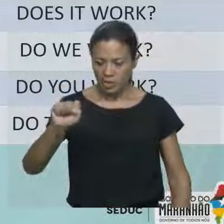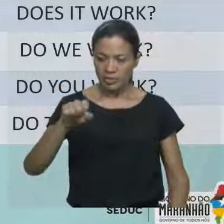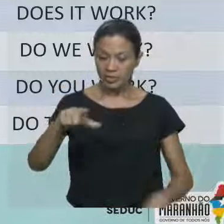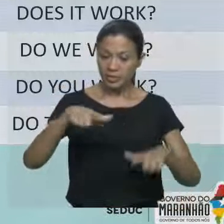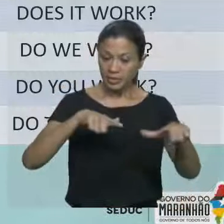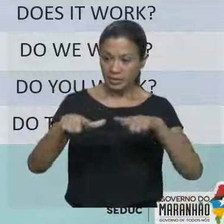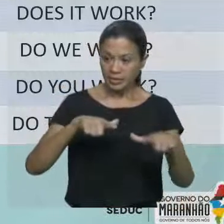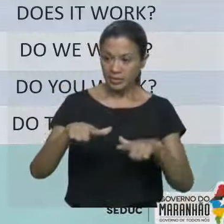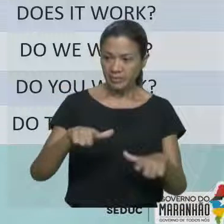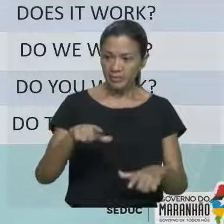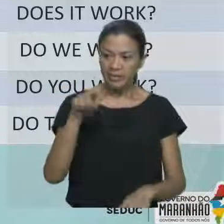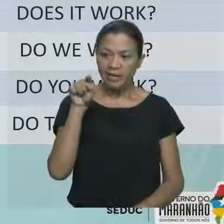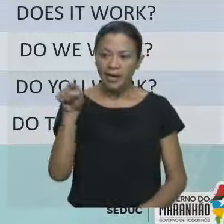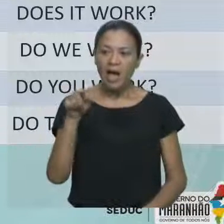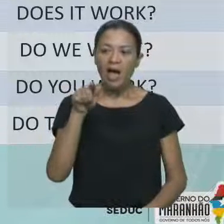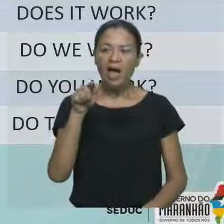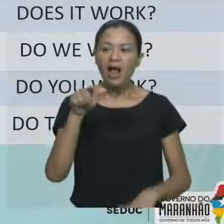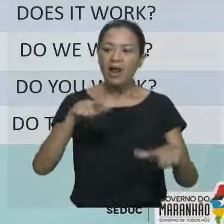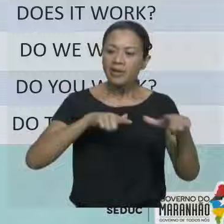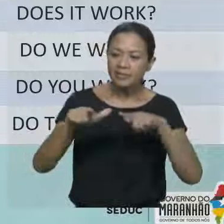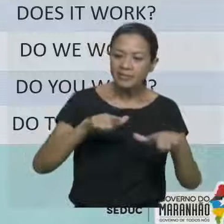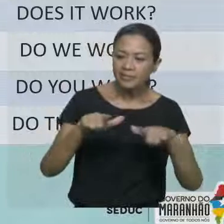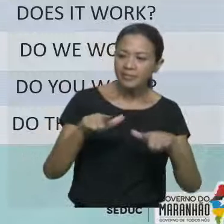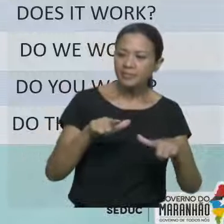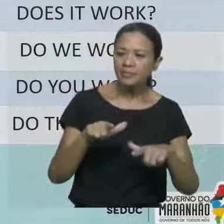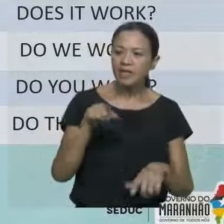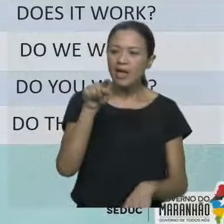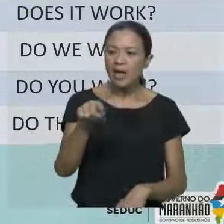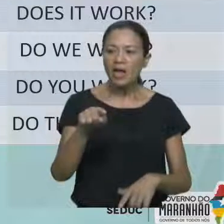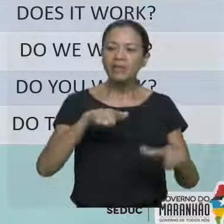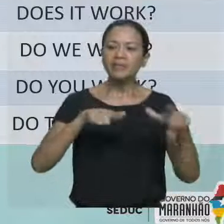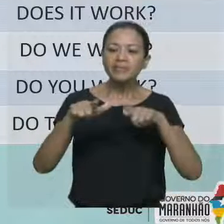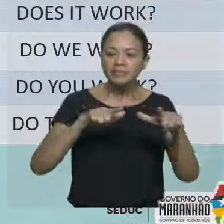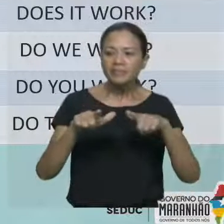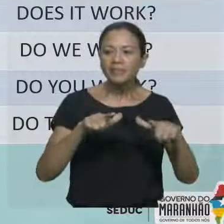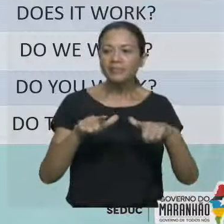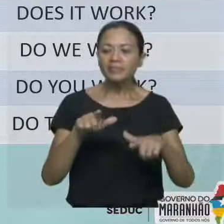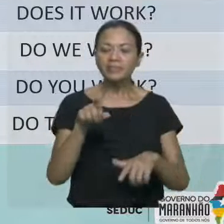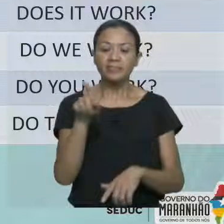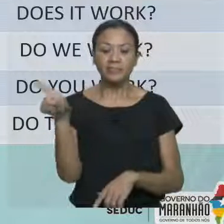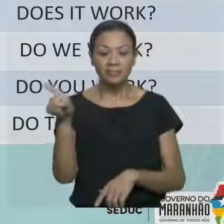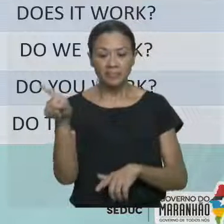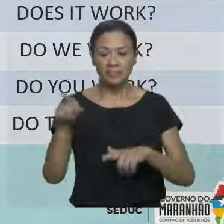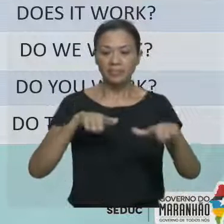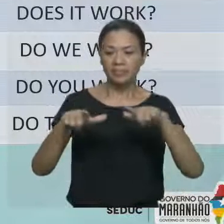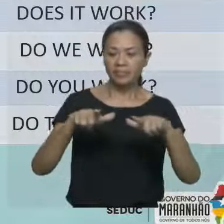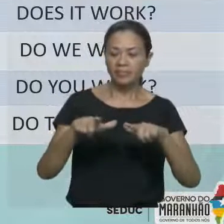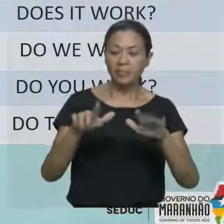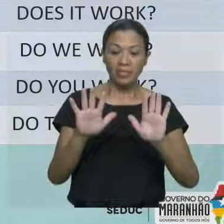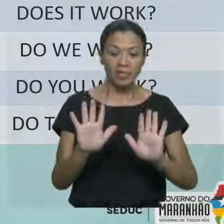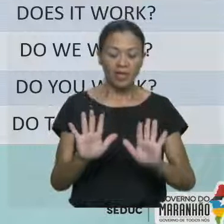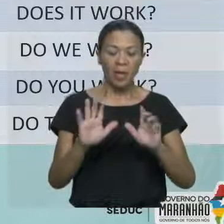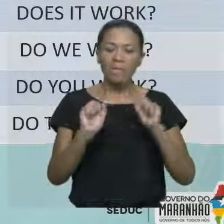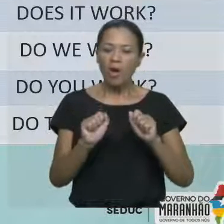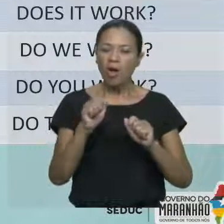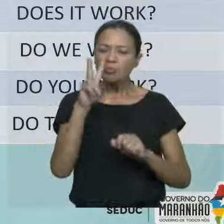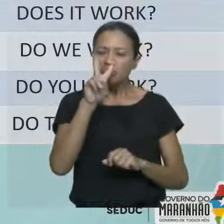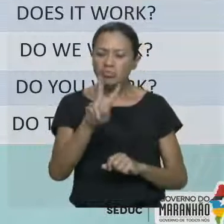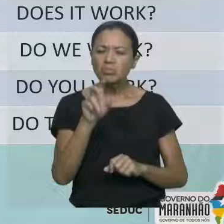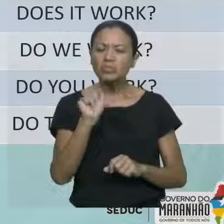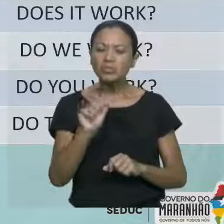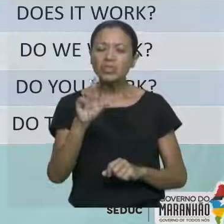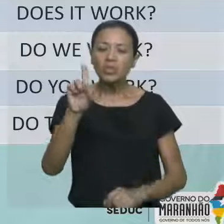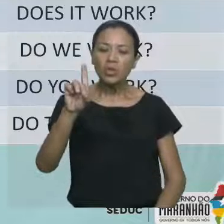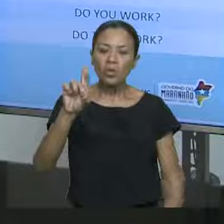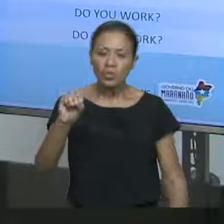she work, does it work, do you work, do they work, tá? O que vocês podem observar ali? Que